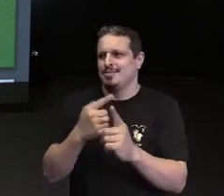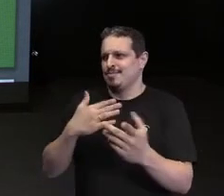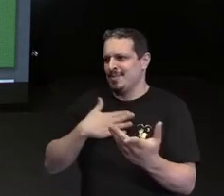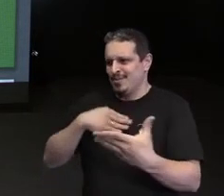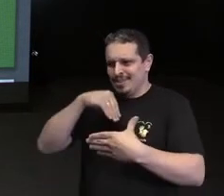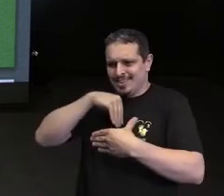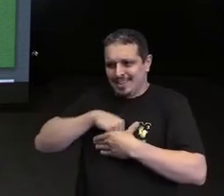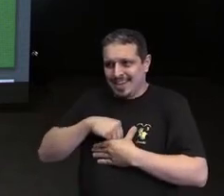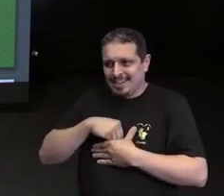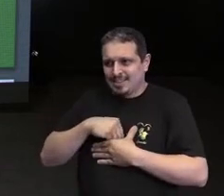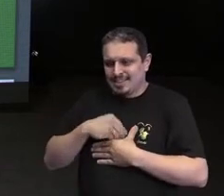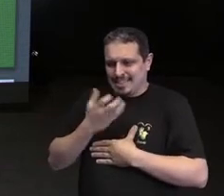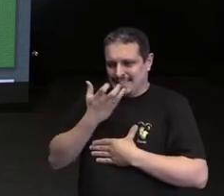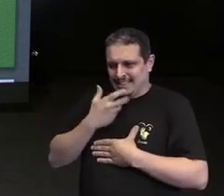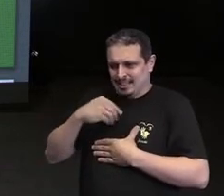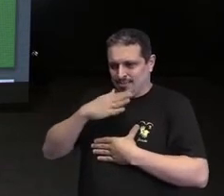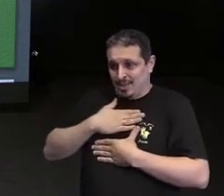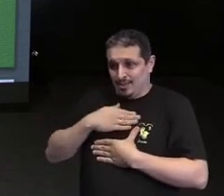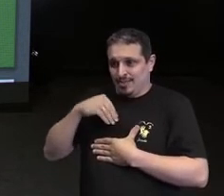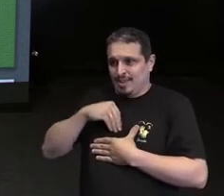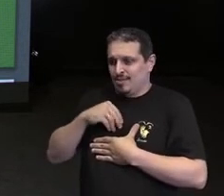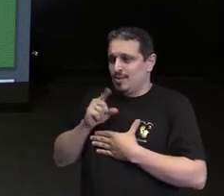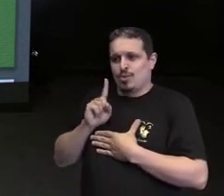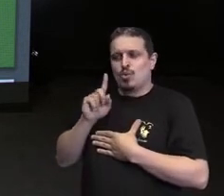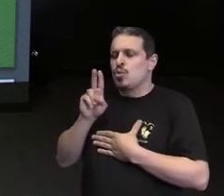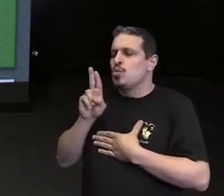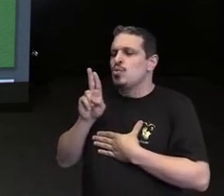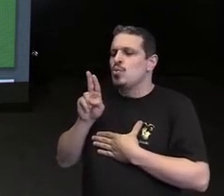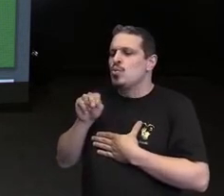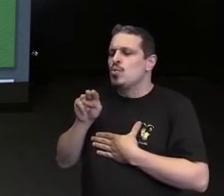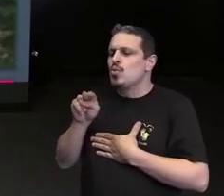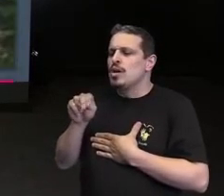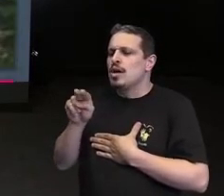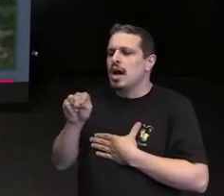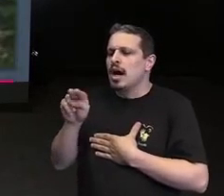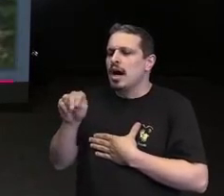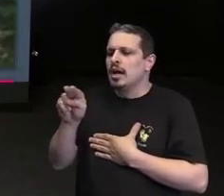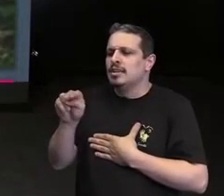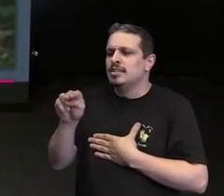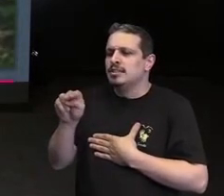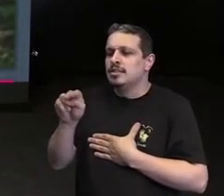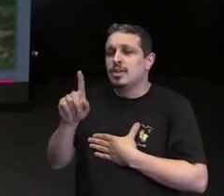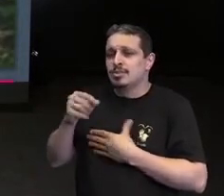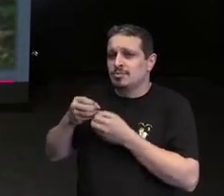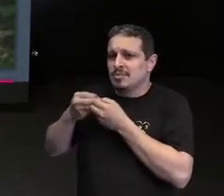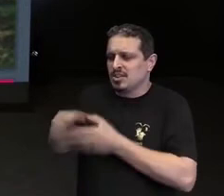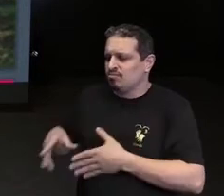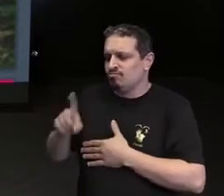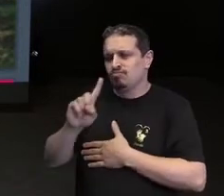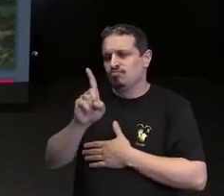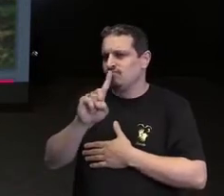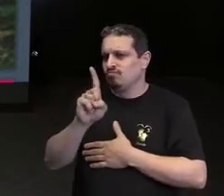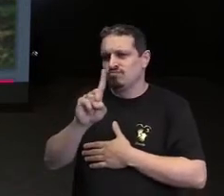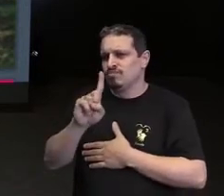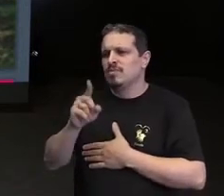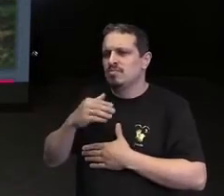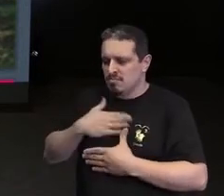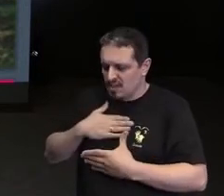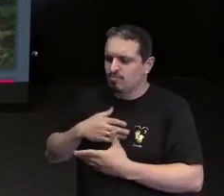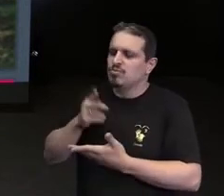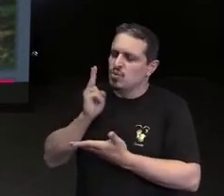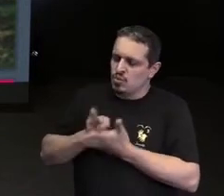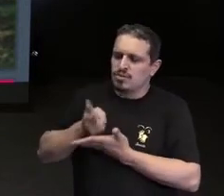comigo hoje, ela não deixa eu desistir desse indivíduo. E para finalizar essa